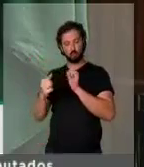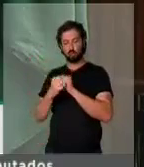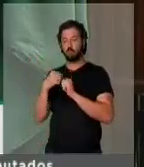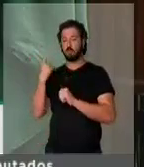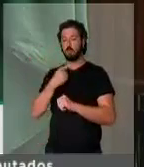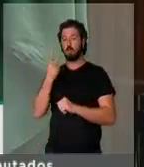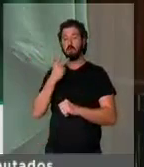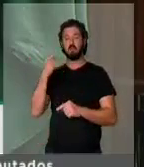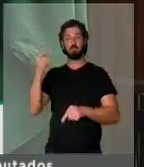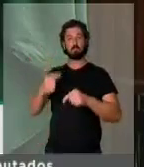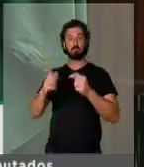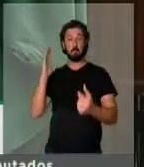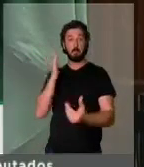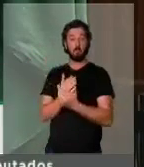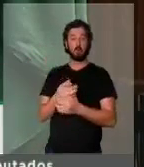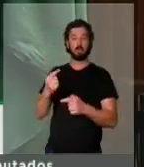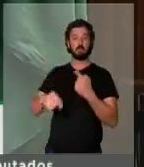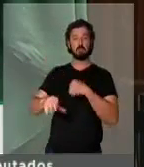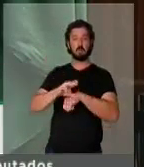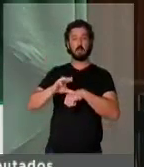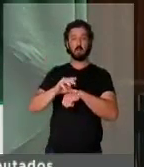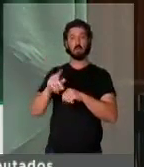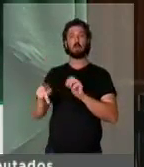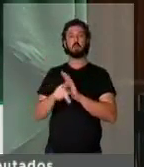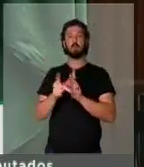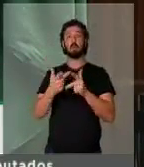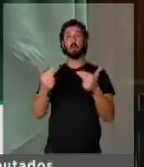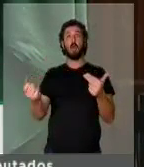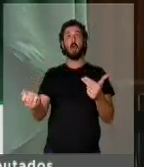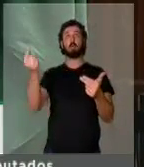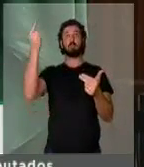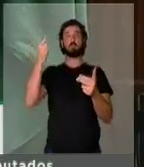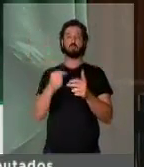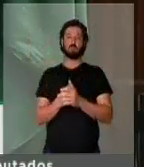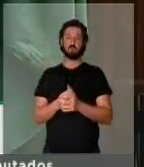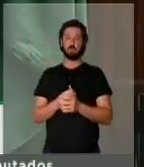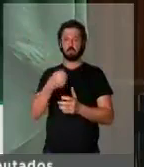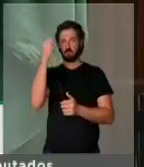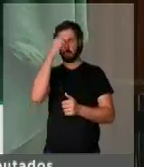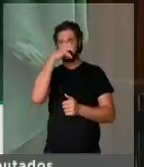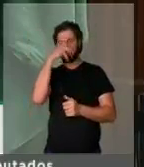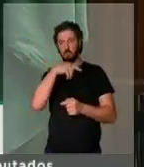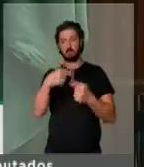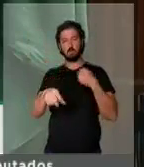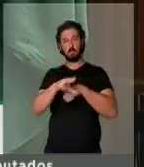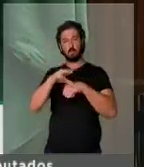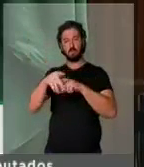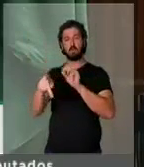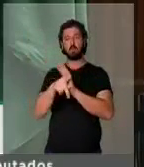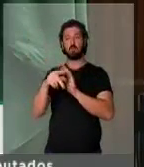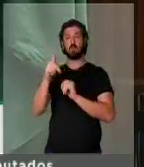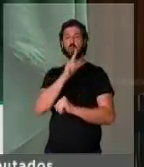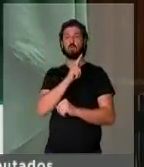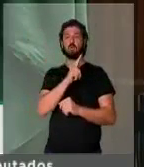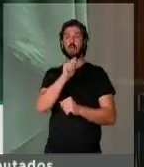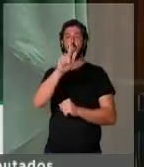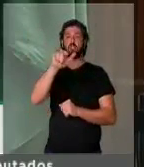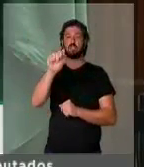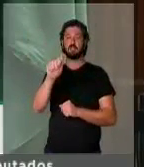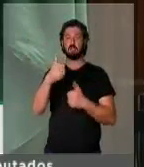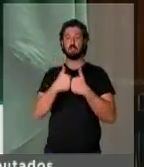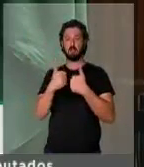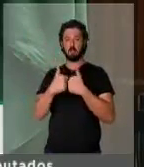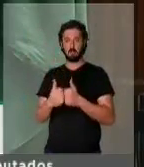declaratória de inconstitucionalidade das medidas absurdas e arbitrárias e inconstitucionais adotadas pela Agência de